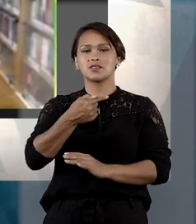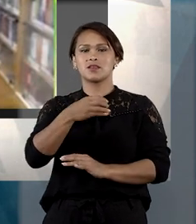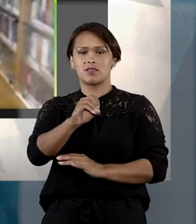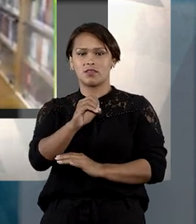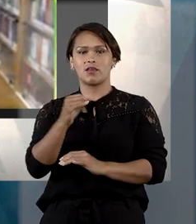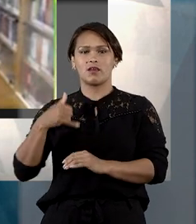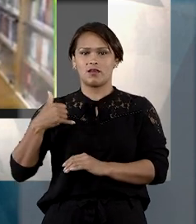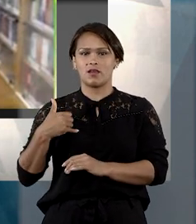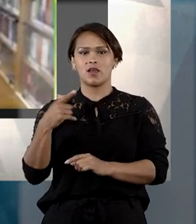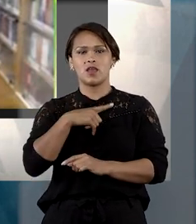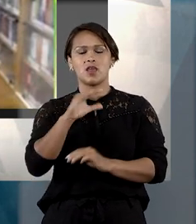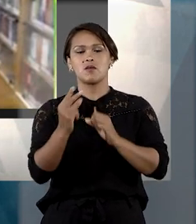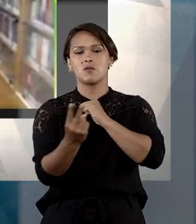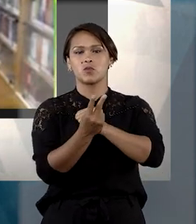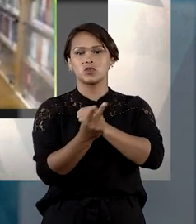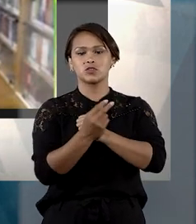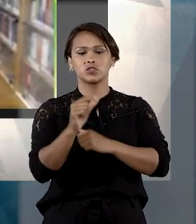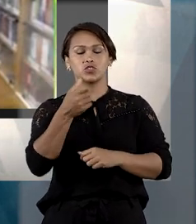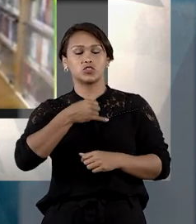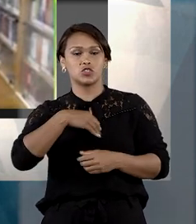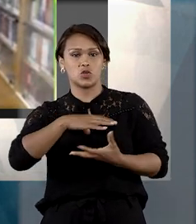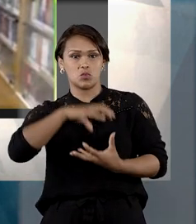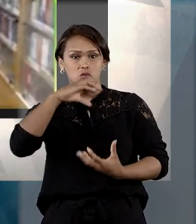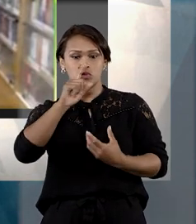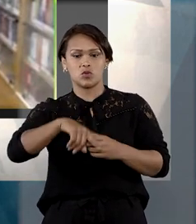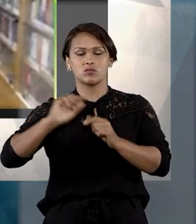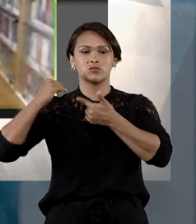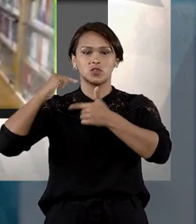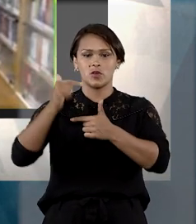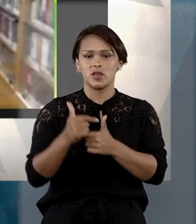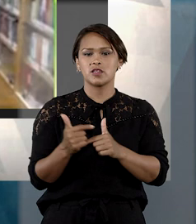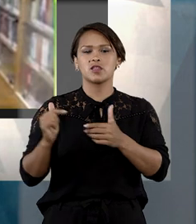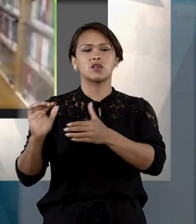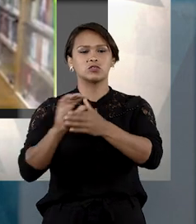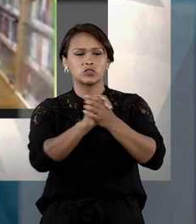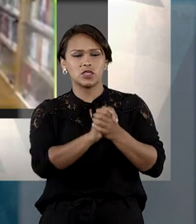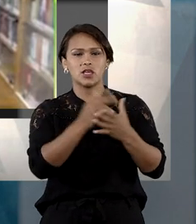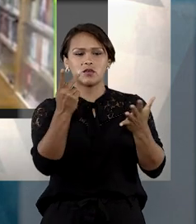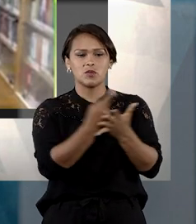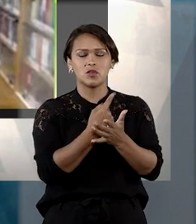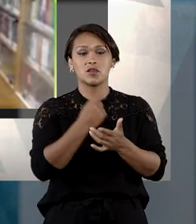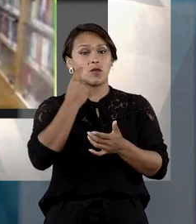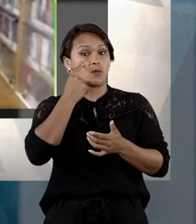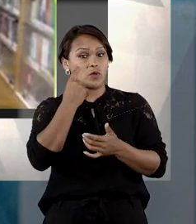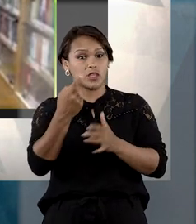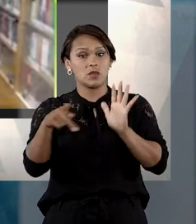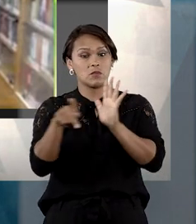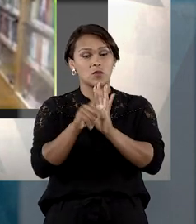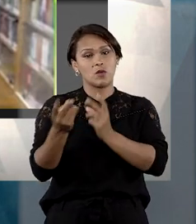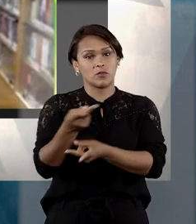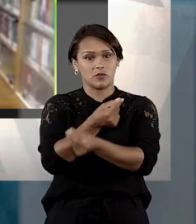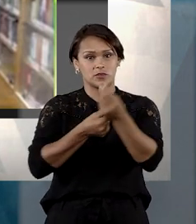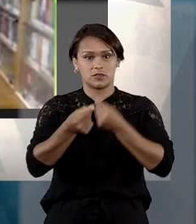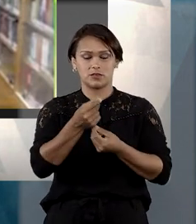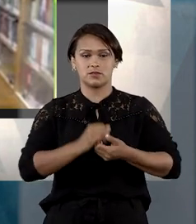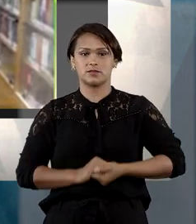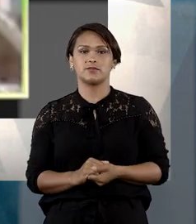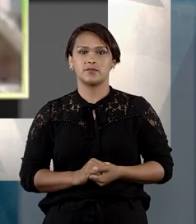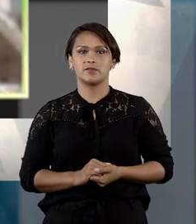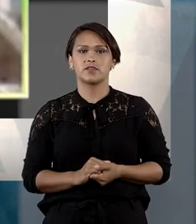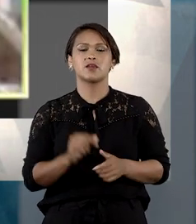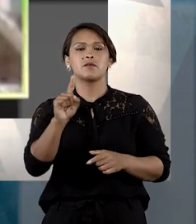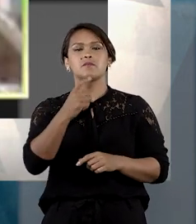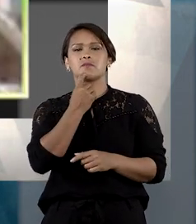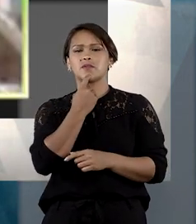70 anos, a fim de proteger o idoso e seus herdeiros dos casamentos realizados por interesse estritamente econômico.